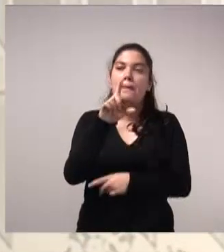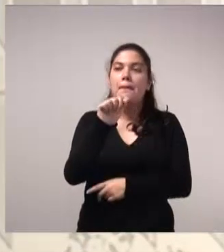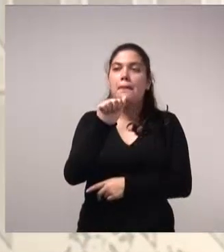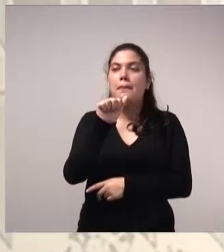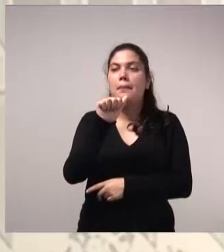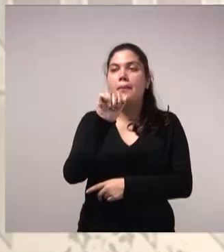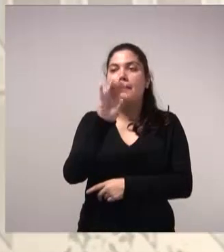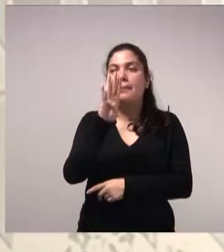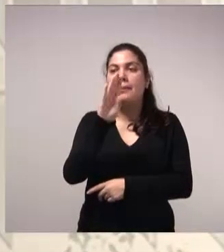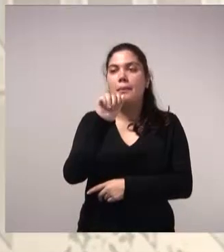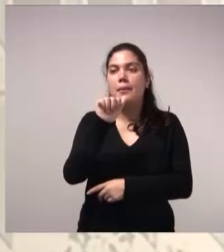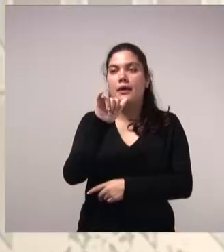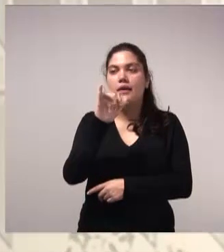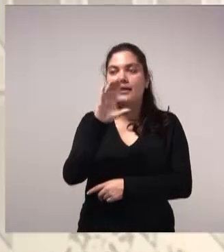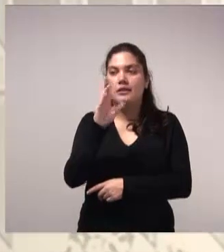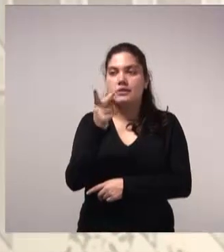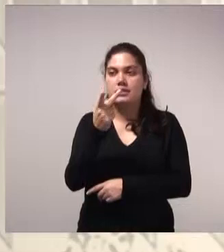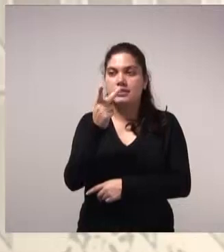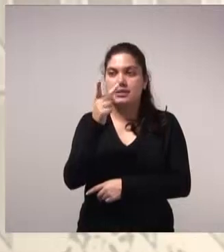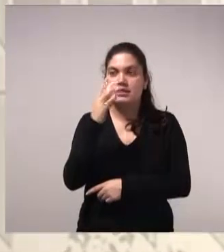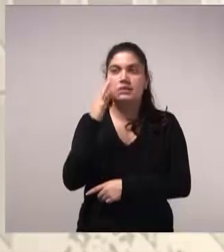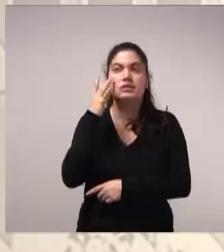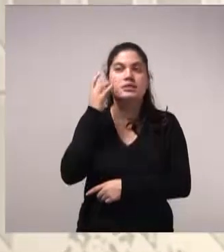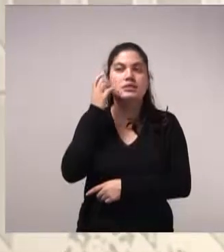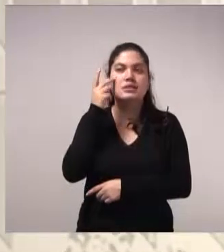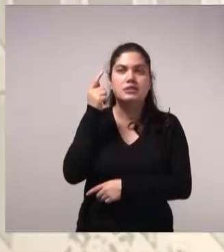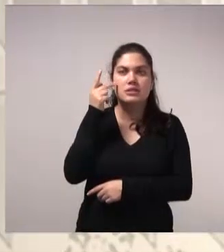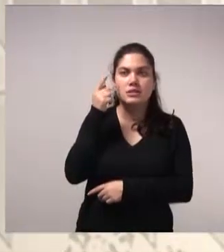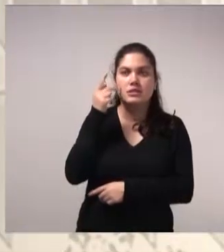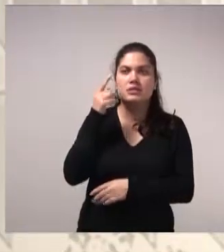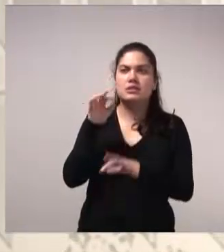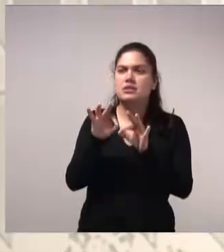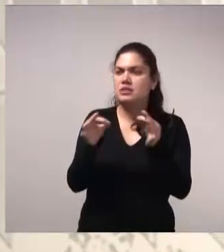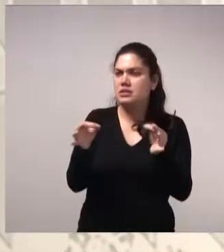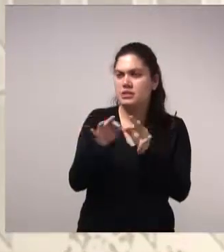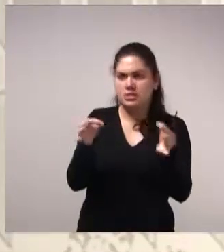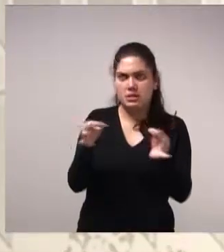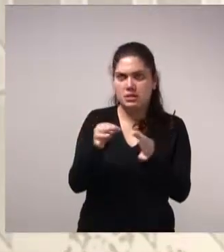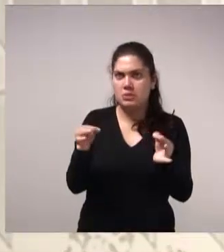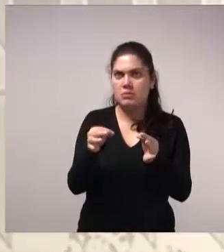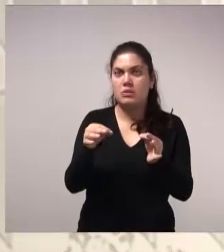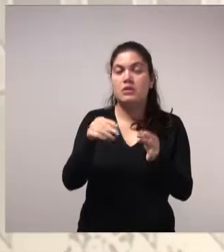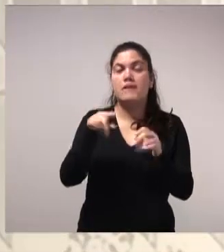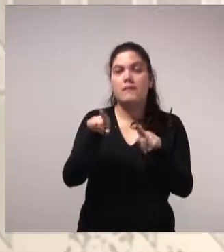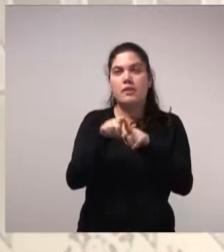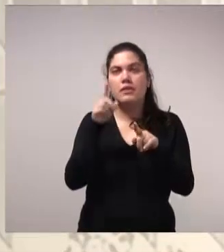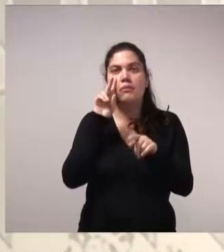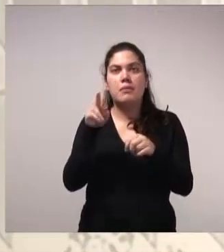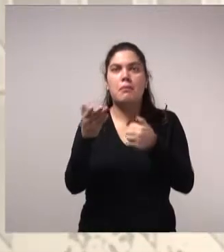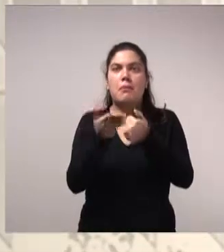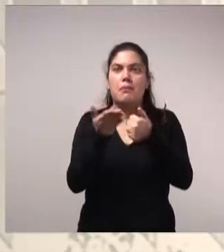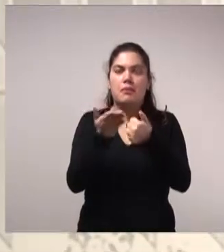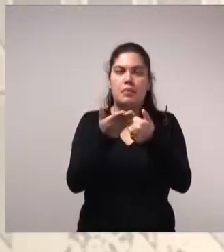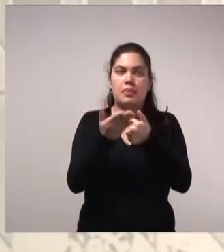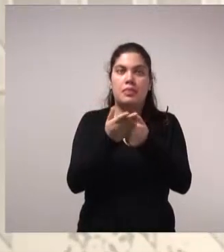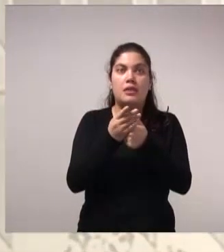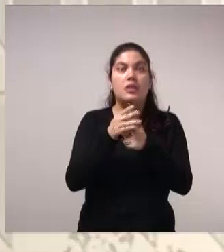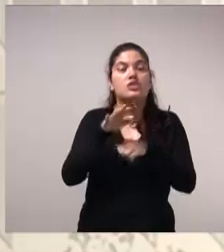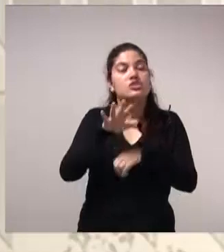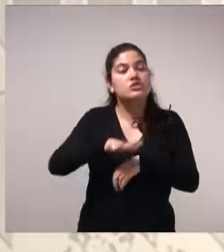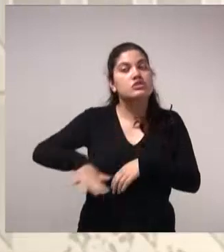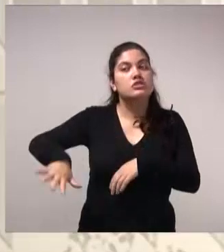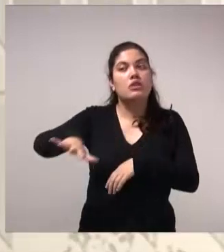valor presente líquido e custo incremental médio. Em geral, para residências de alta renda,